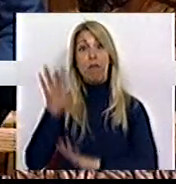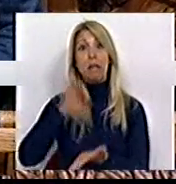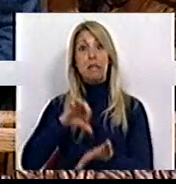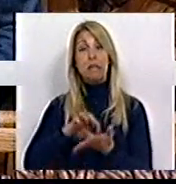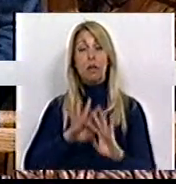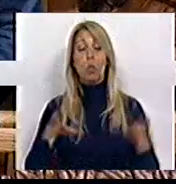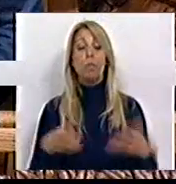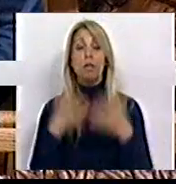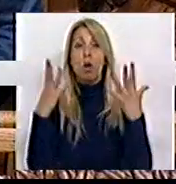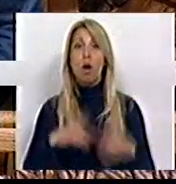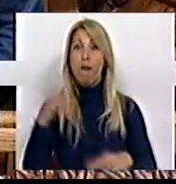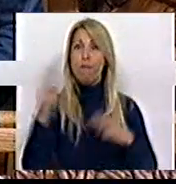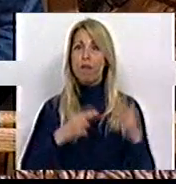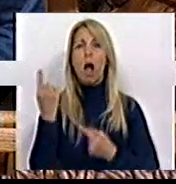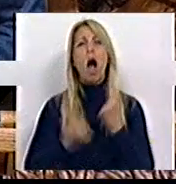Orçamento e Finanças.